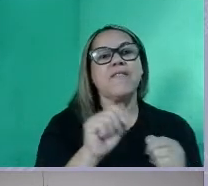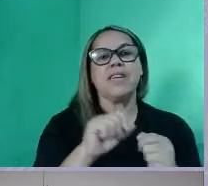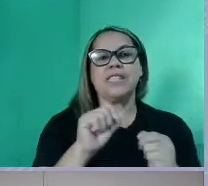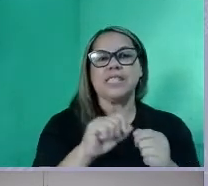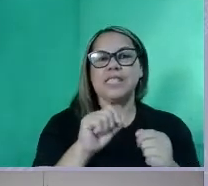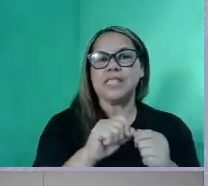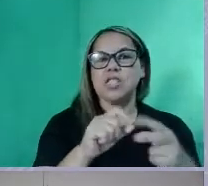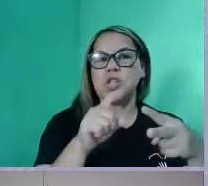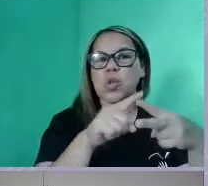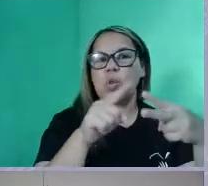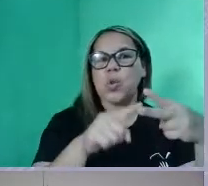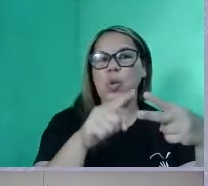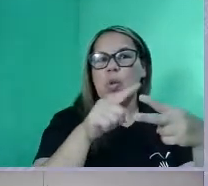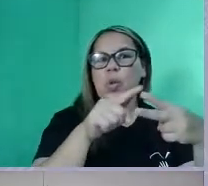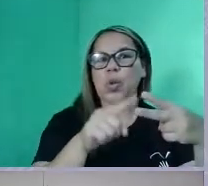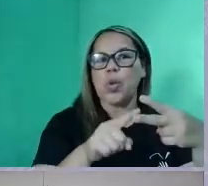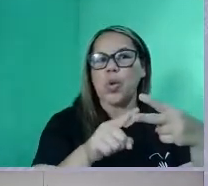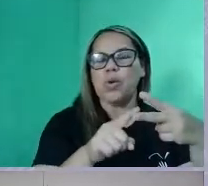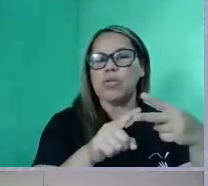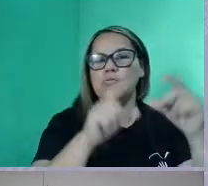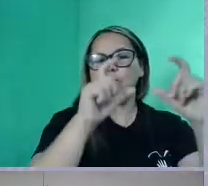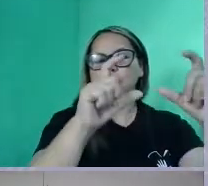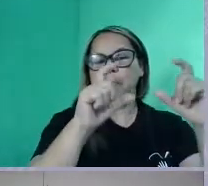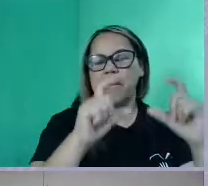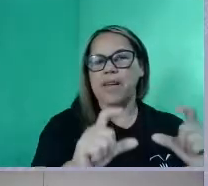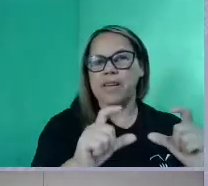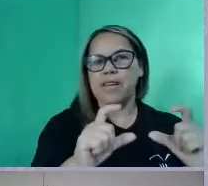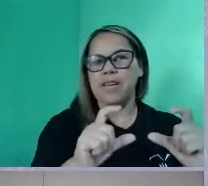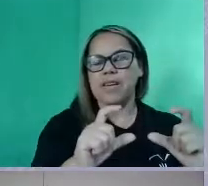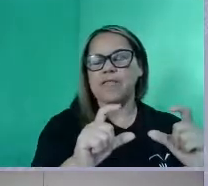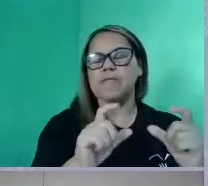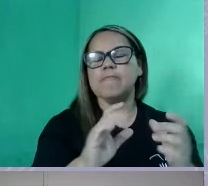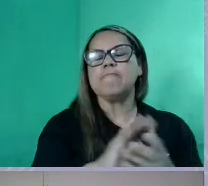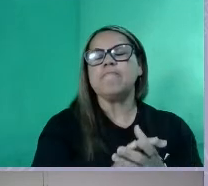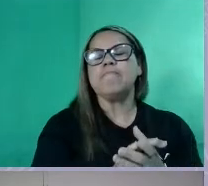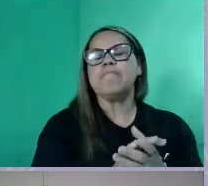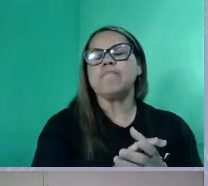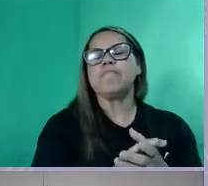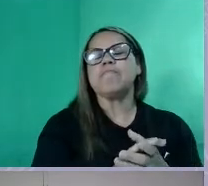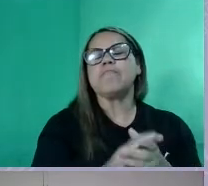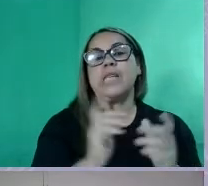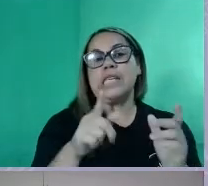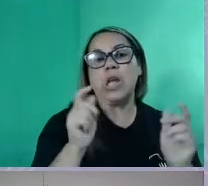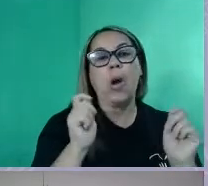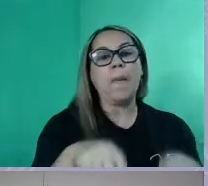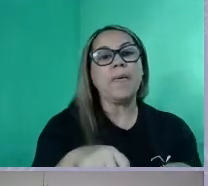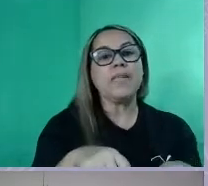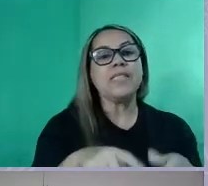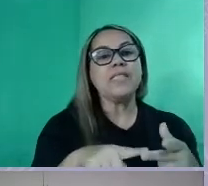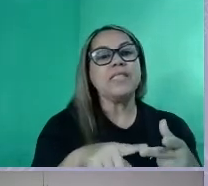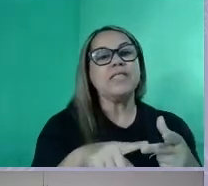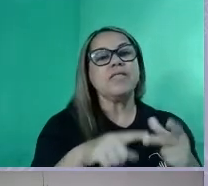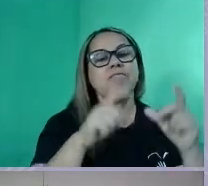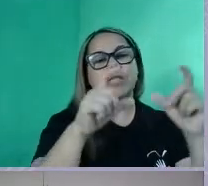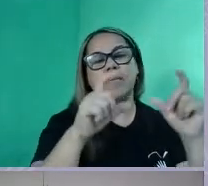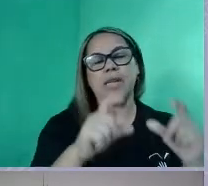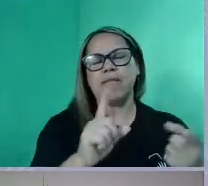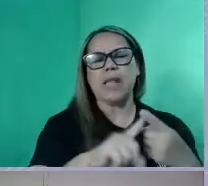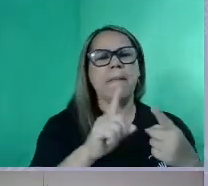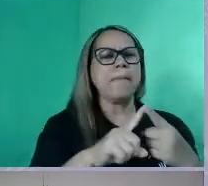menos dois parágrafos para poder chegar no nível mais alto dessa competência. e intraparágrafo e entre as orações,